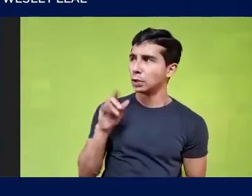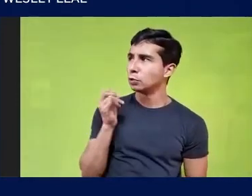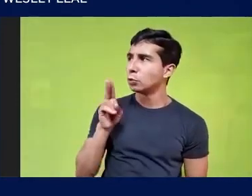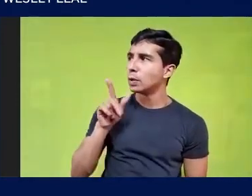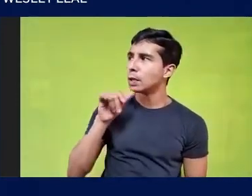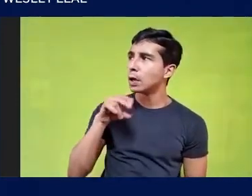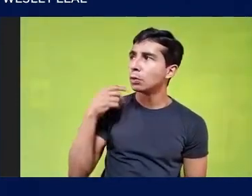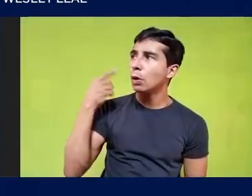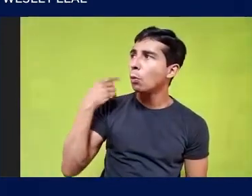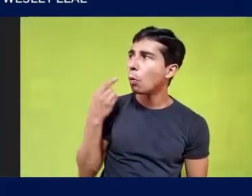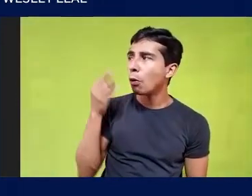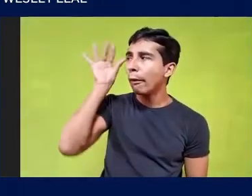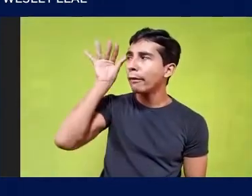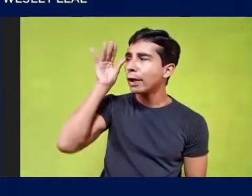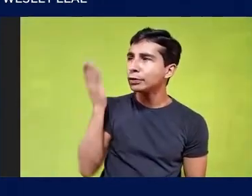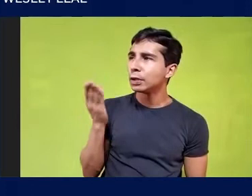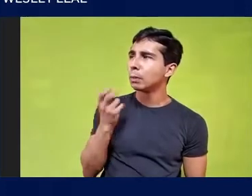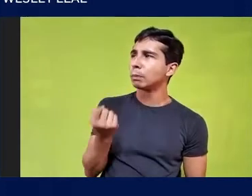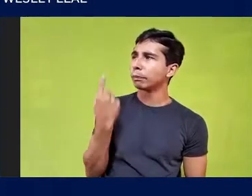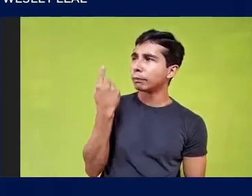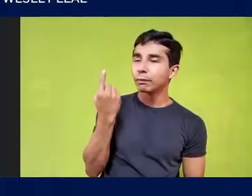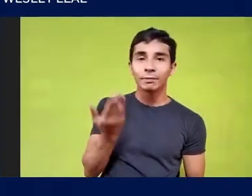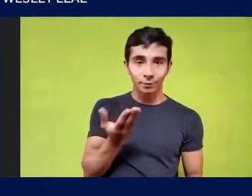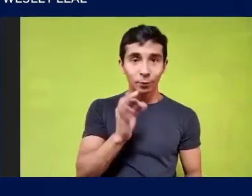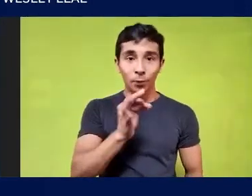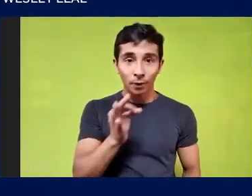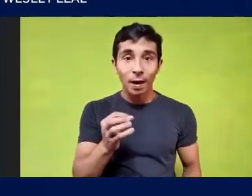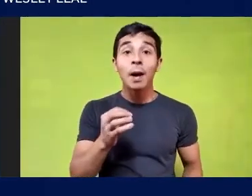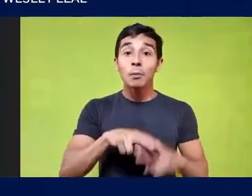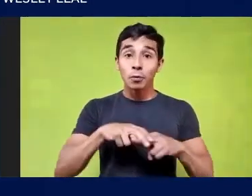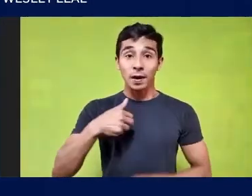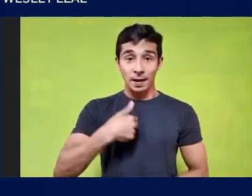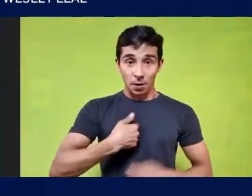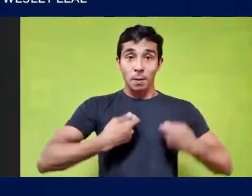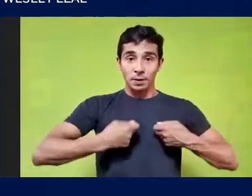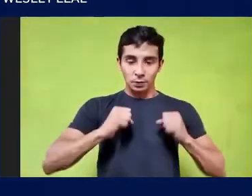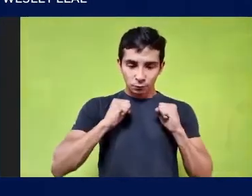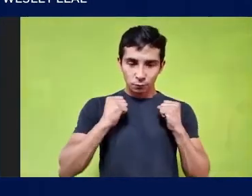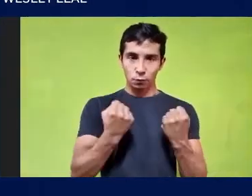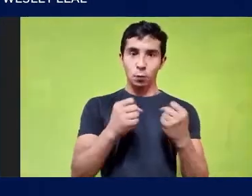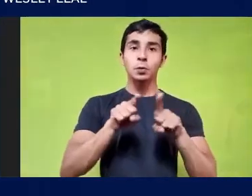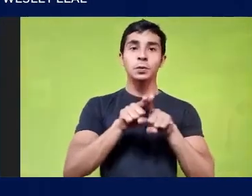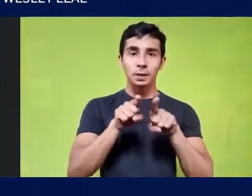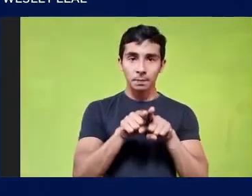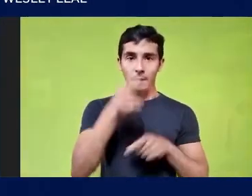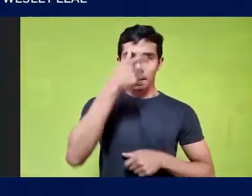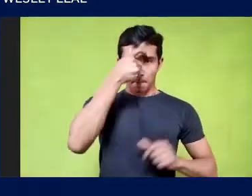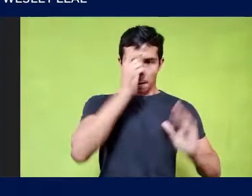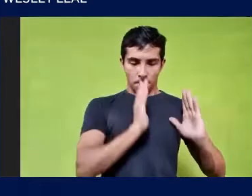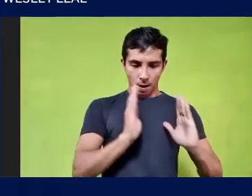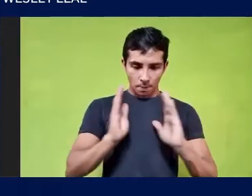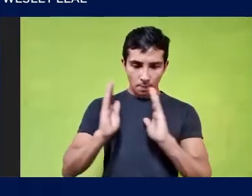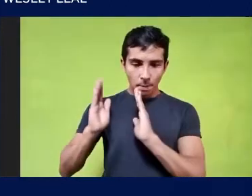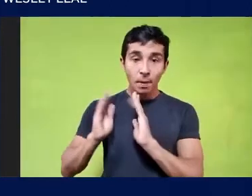Sei lá qual é objetivo Que vai aparecer Então de alguma forma Meu exercício E meu esforço É me relacionar com o real